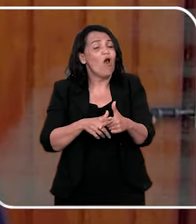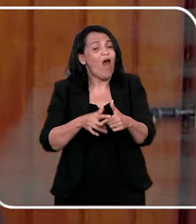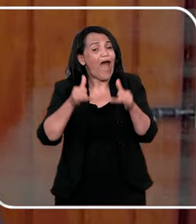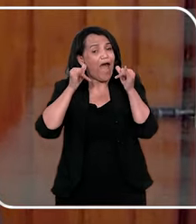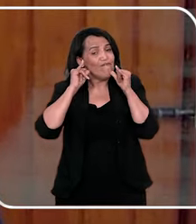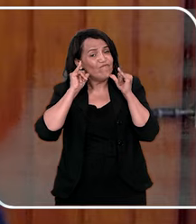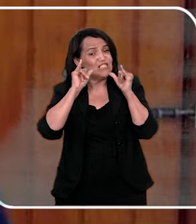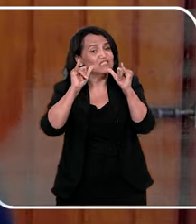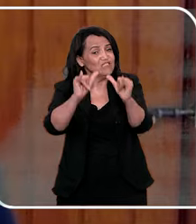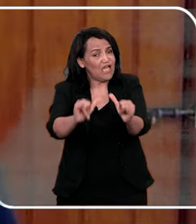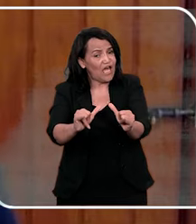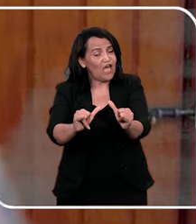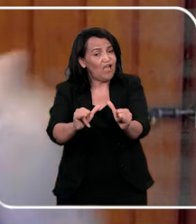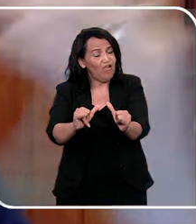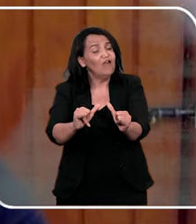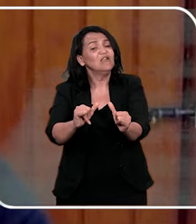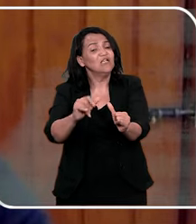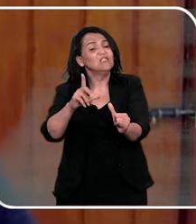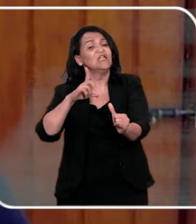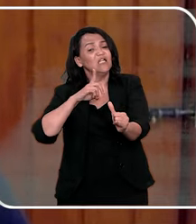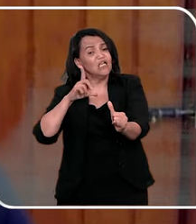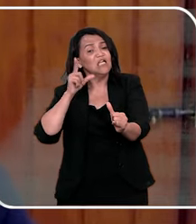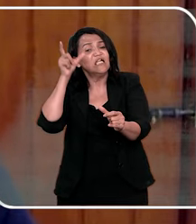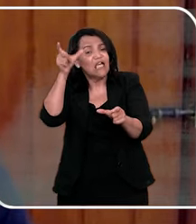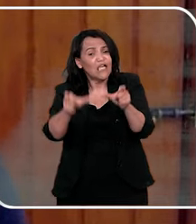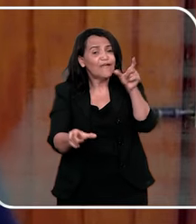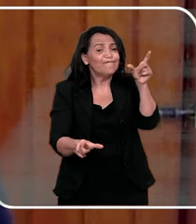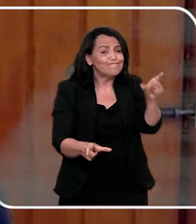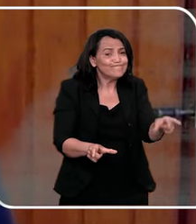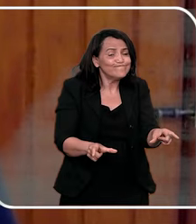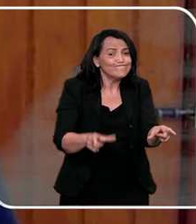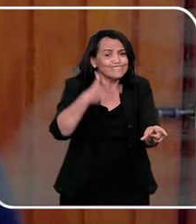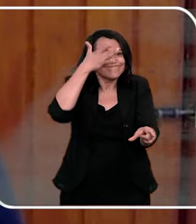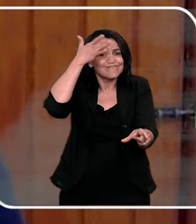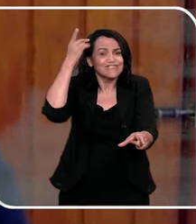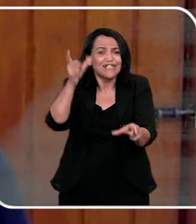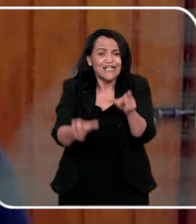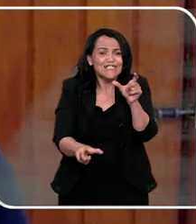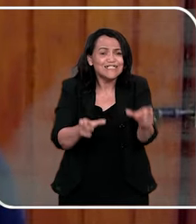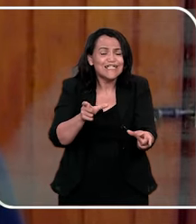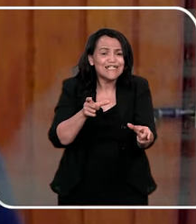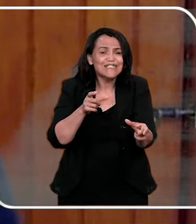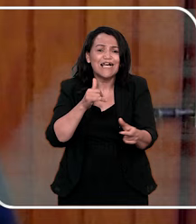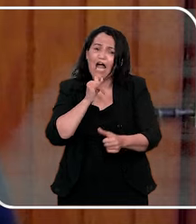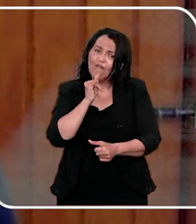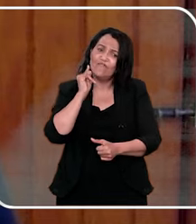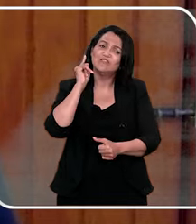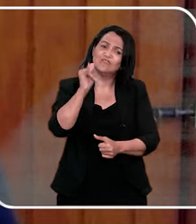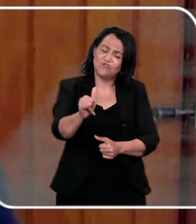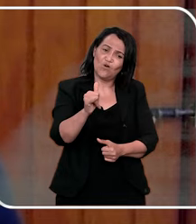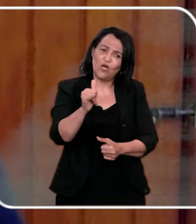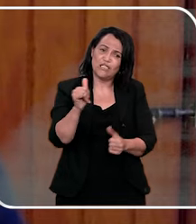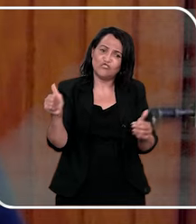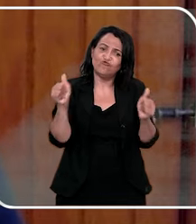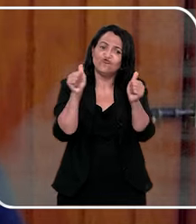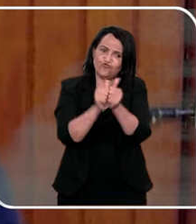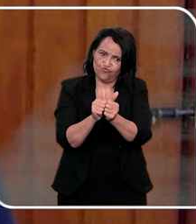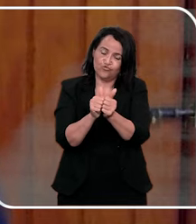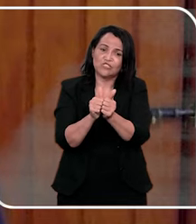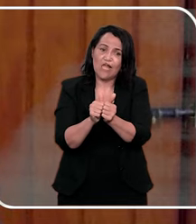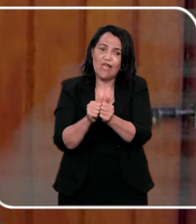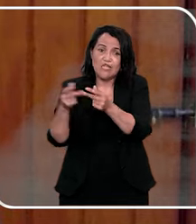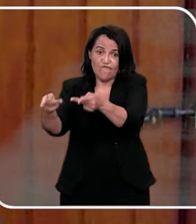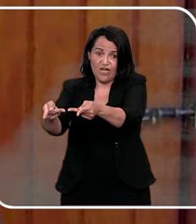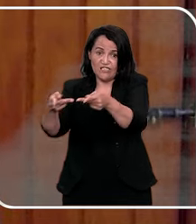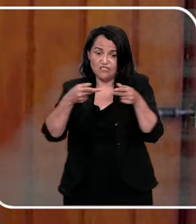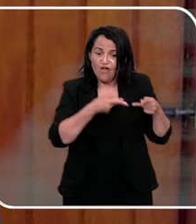o conselho tutelar, para não contar quem contou, para que você ainda faça parte disso, o projeto social que eu atuo